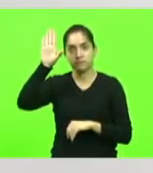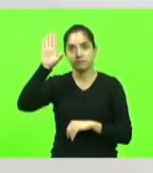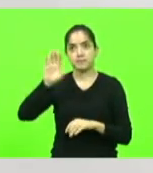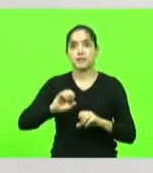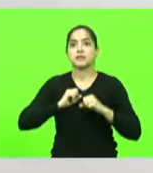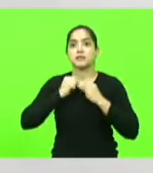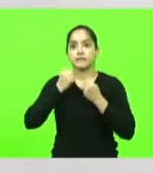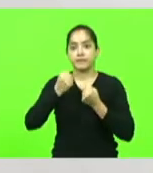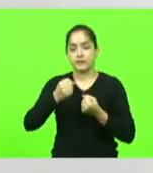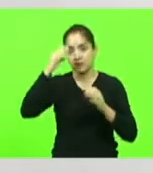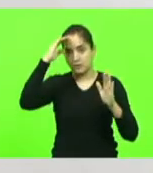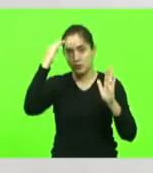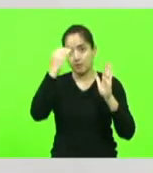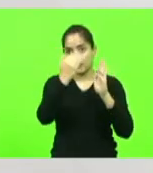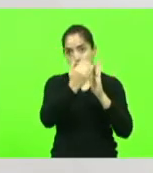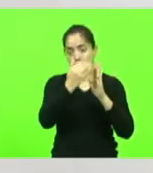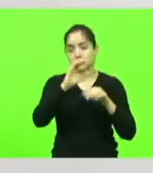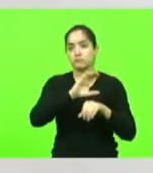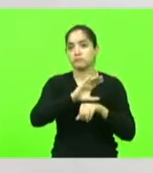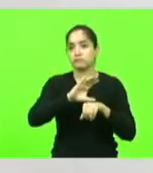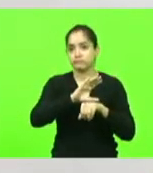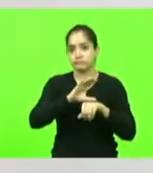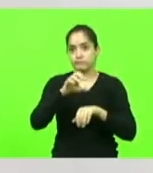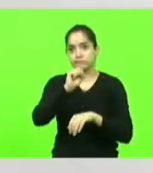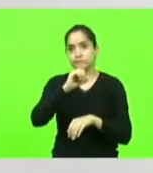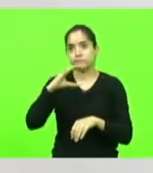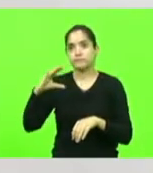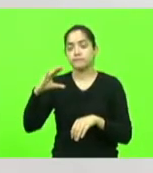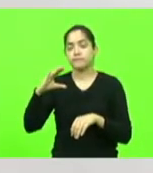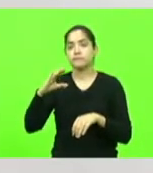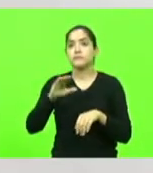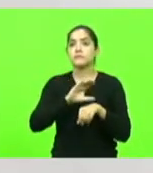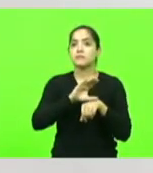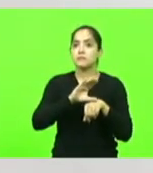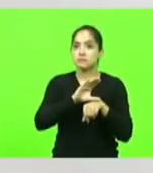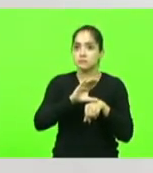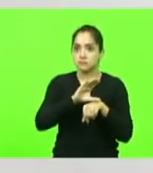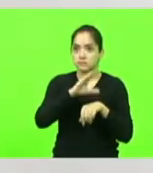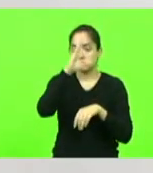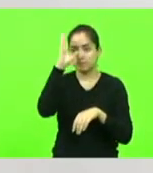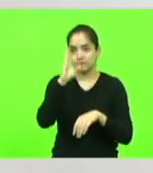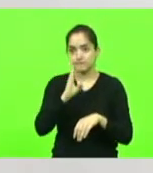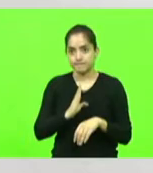e cumprir a Constituição do Estado de Santa Catarina e a Constituição do Brasil.